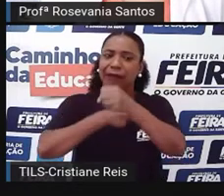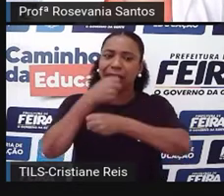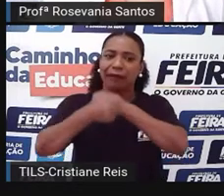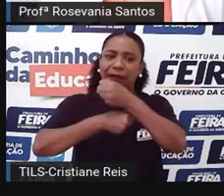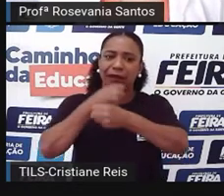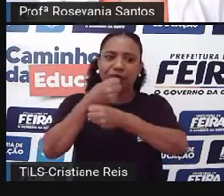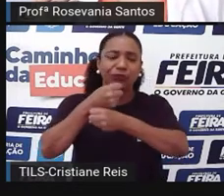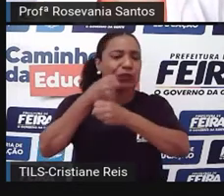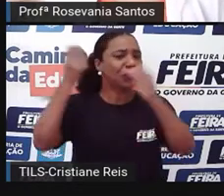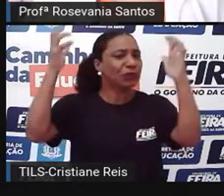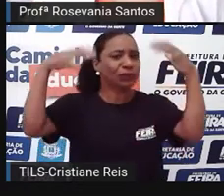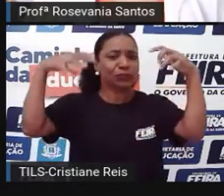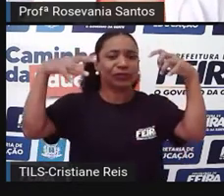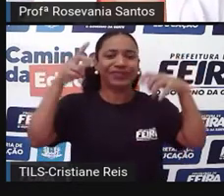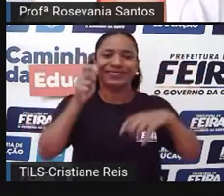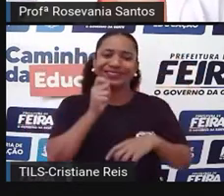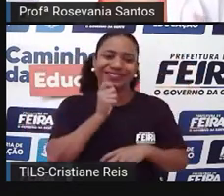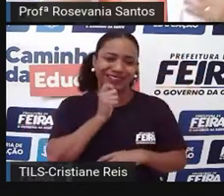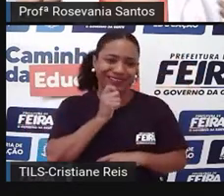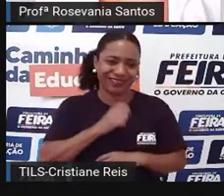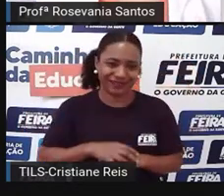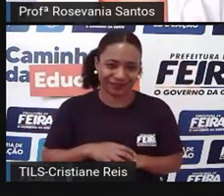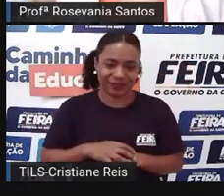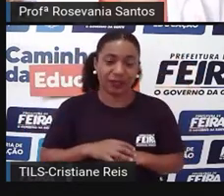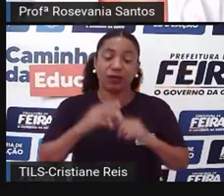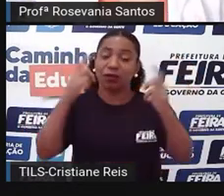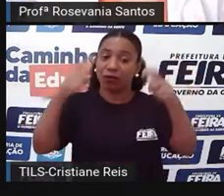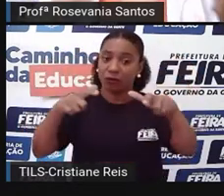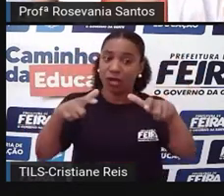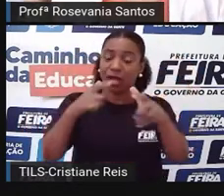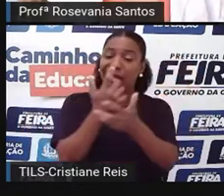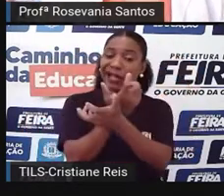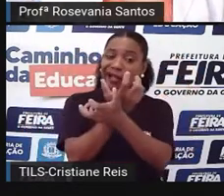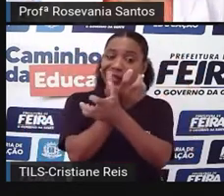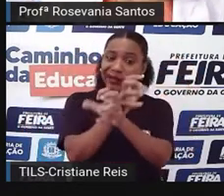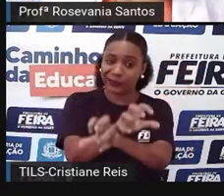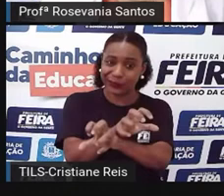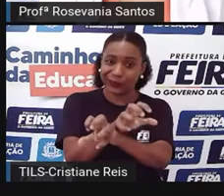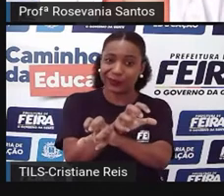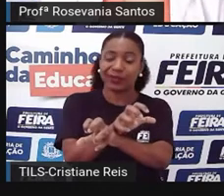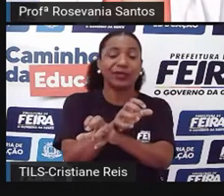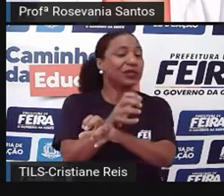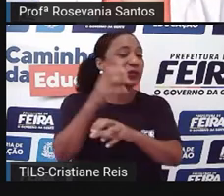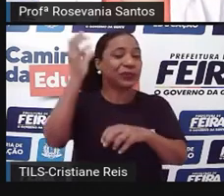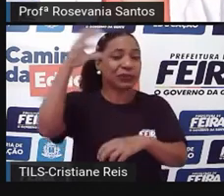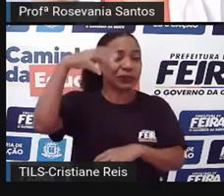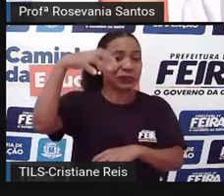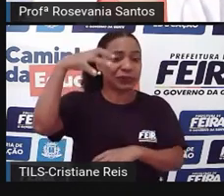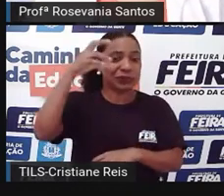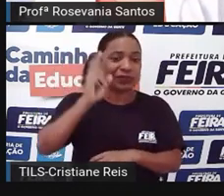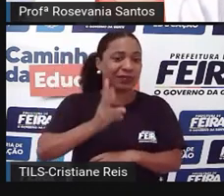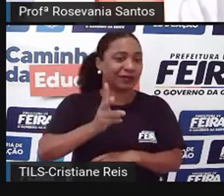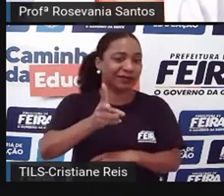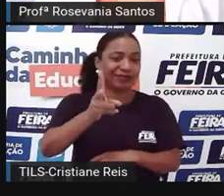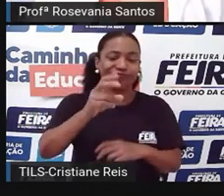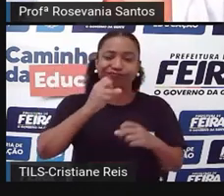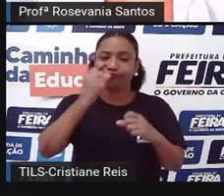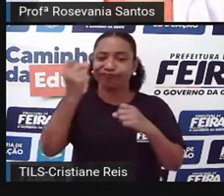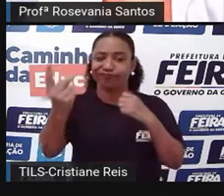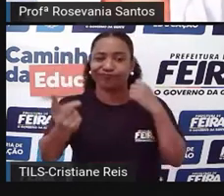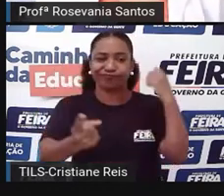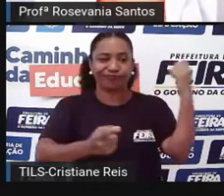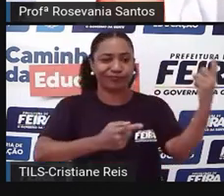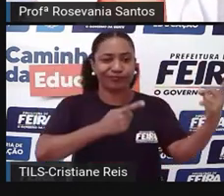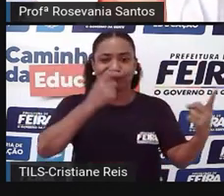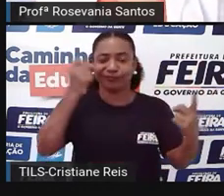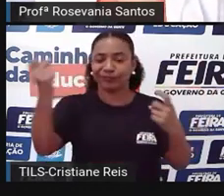a característica do semiárido é irregularidades de chuva. Então, tem período que chove, tem